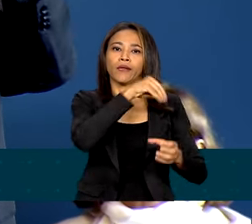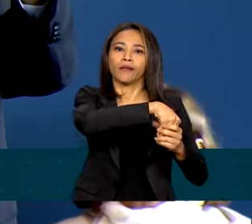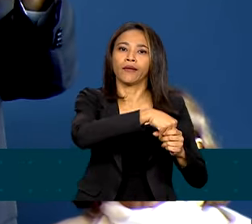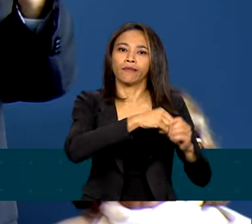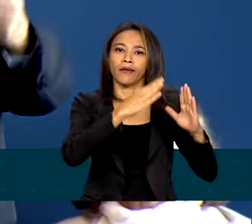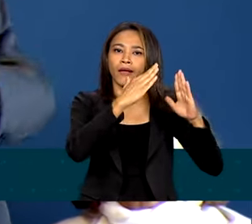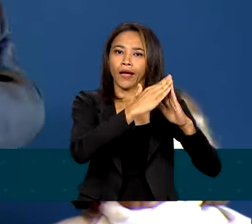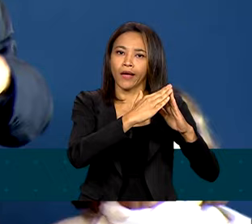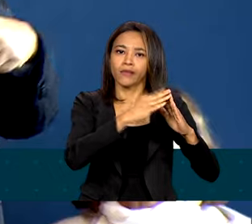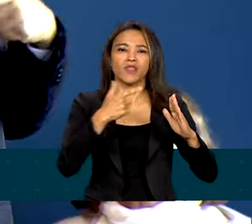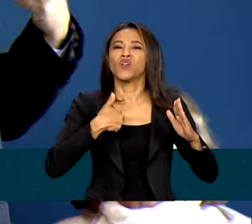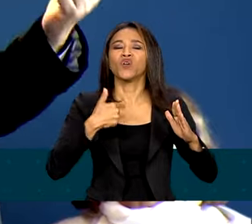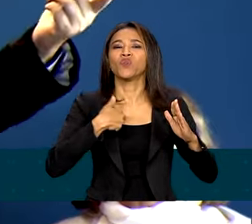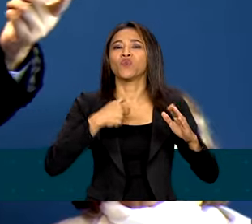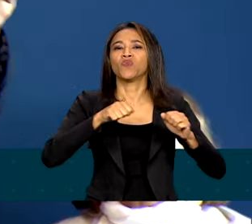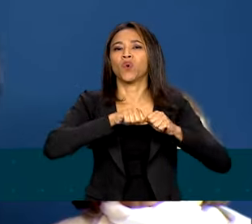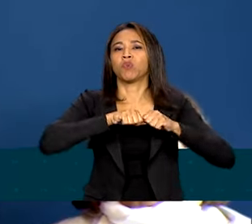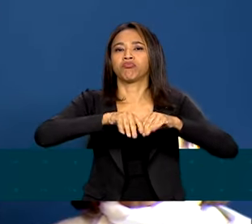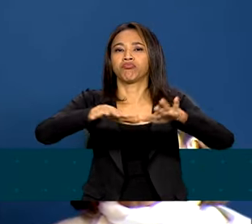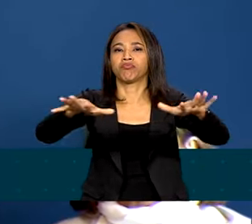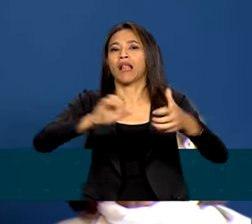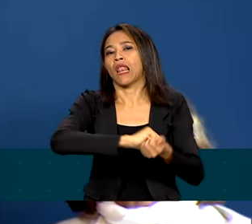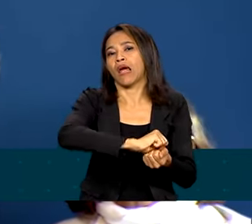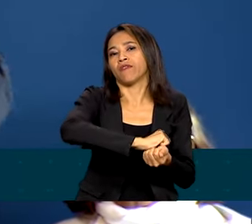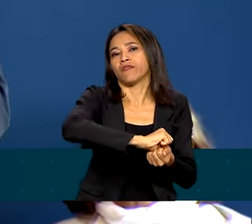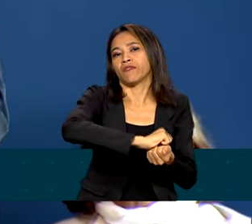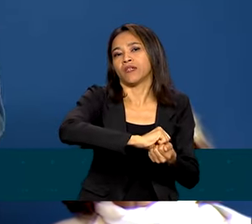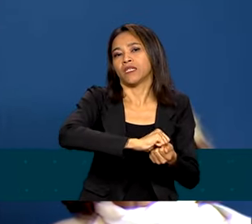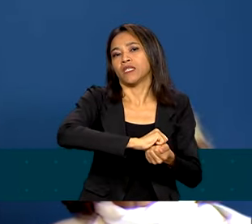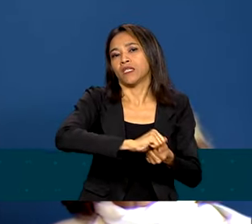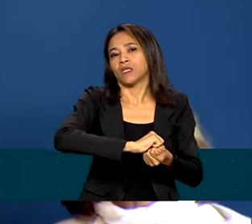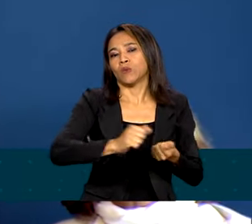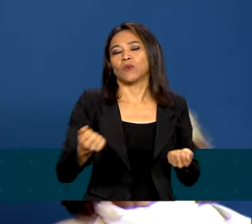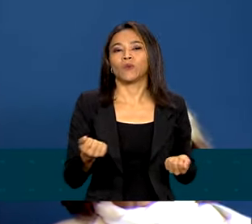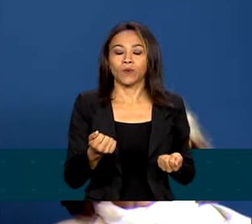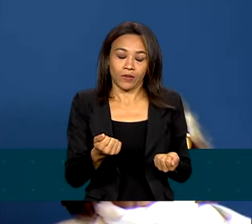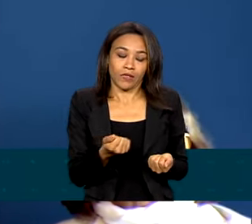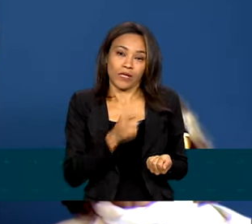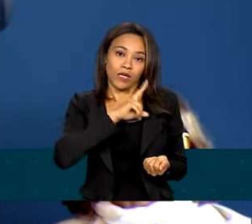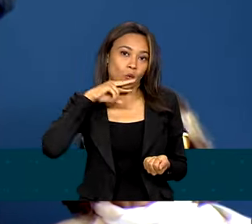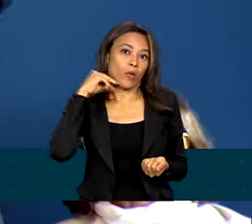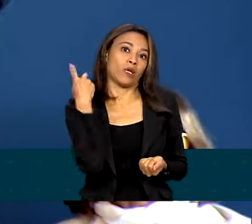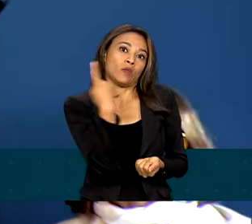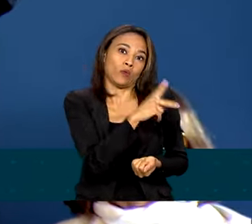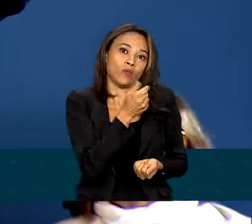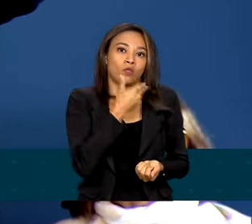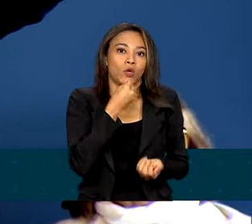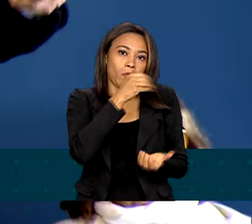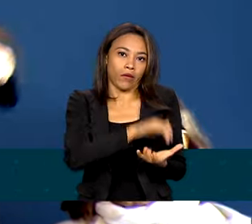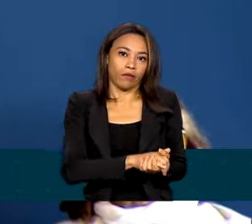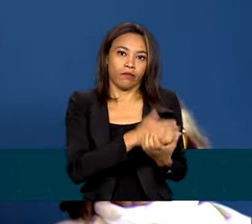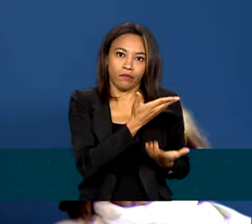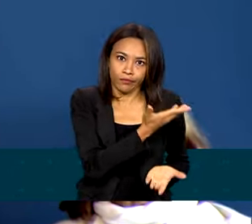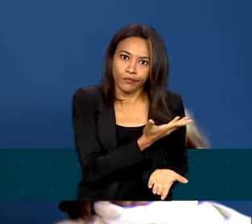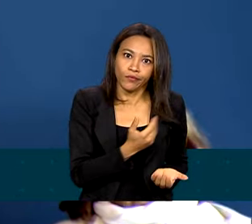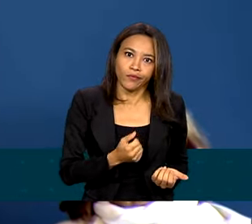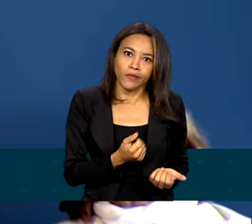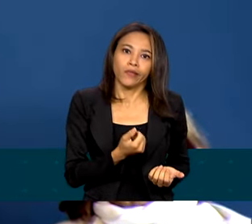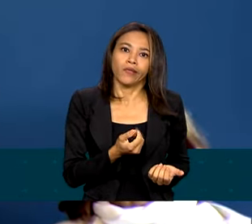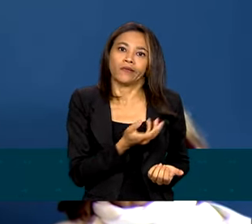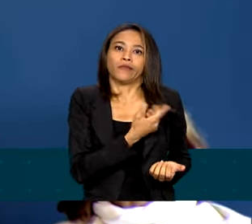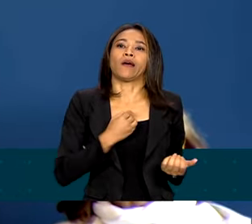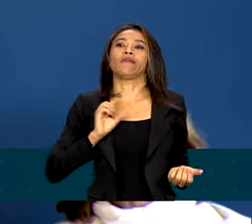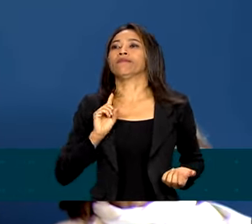reproduzir todos os termos, lavando as roupas íntimas do seu marido, e estava indevidamente ocupando espaço